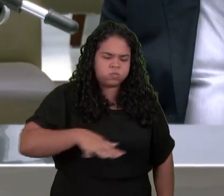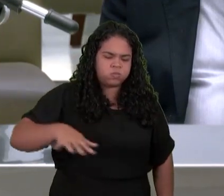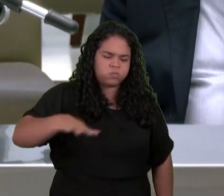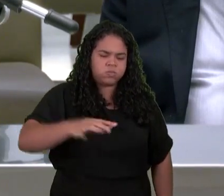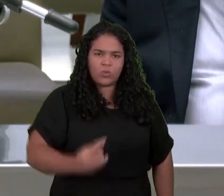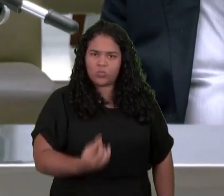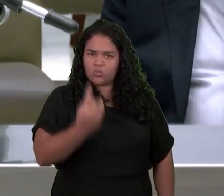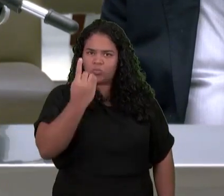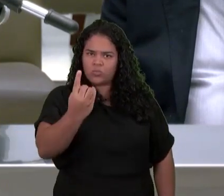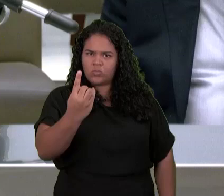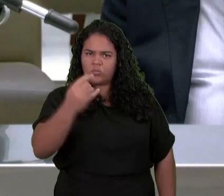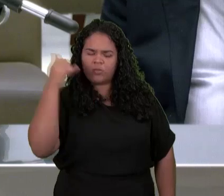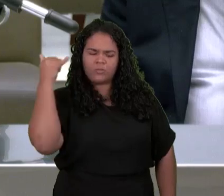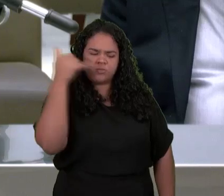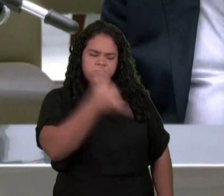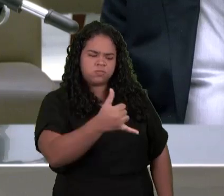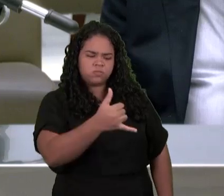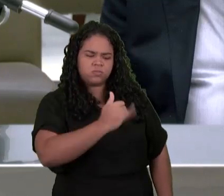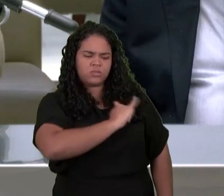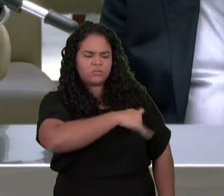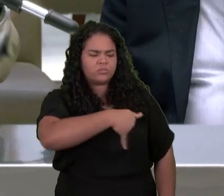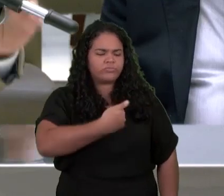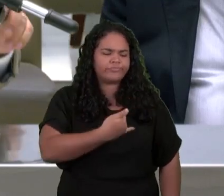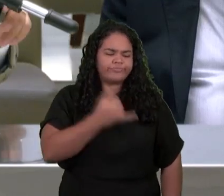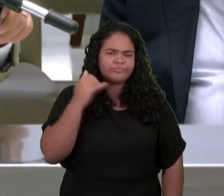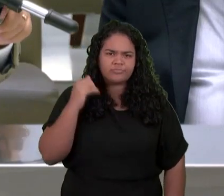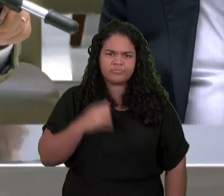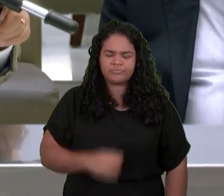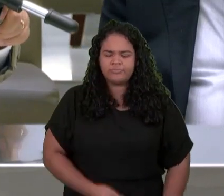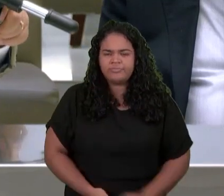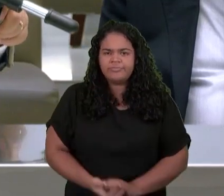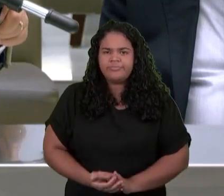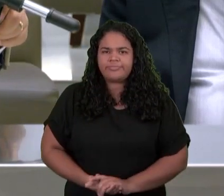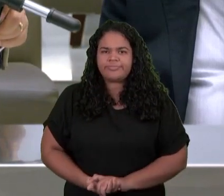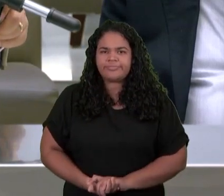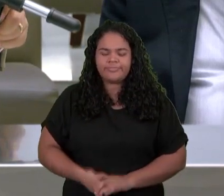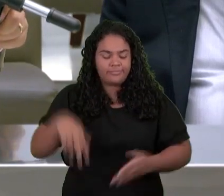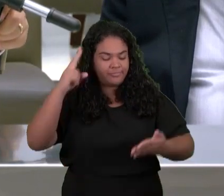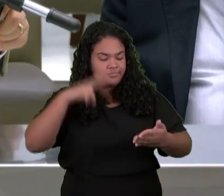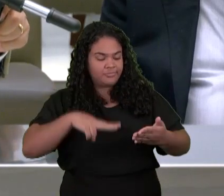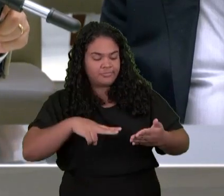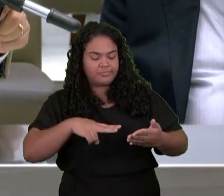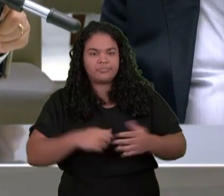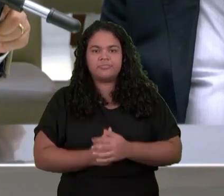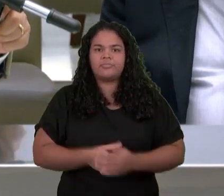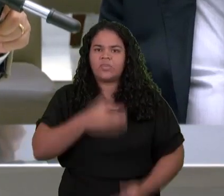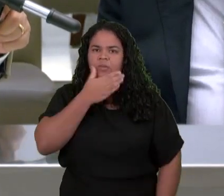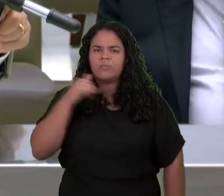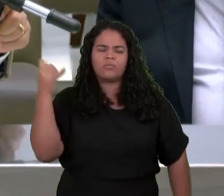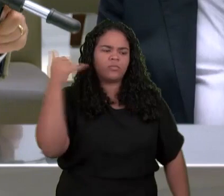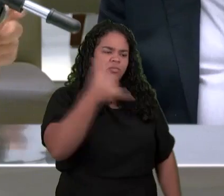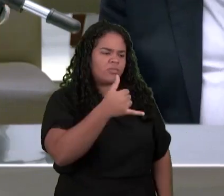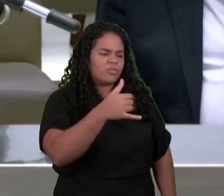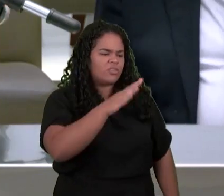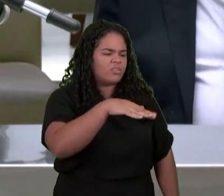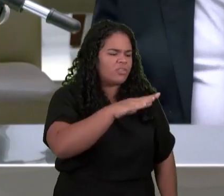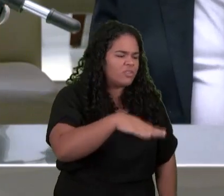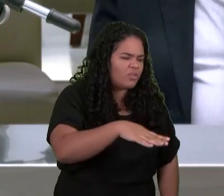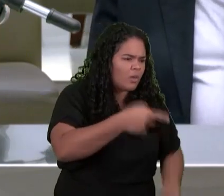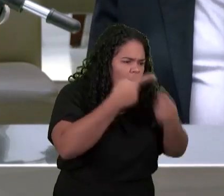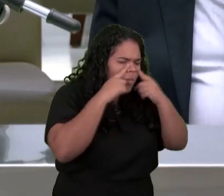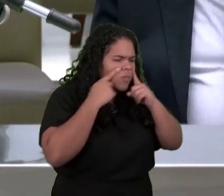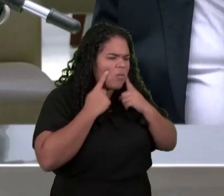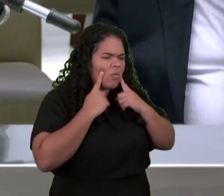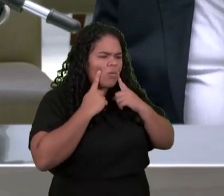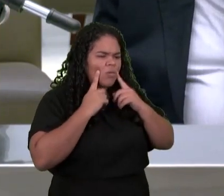4 Um deles Diz Para João Vejam Que ele Diz Não Chores Eis